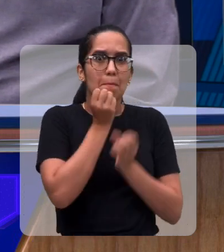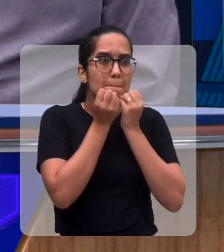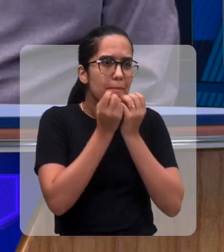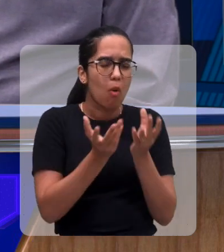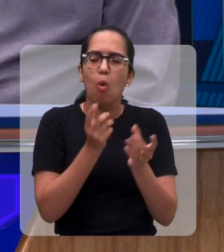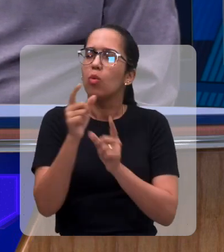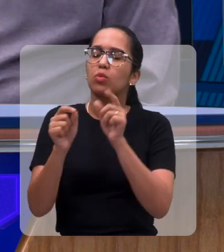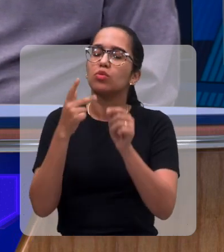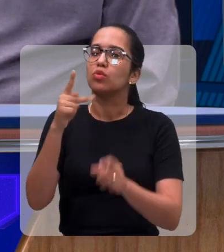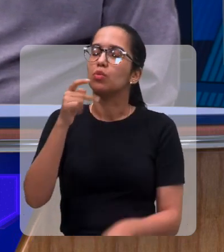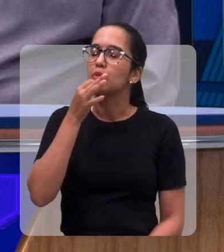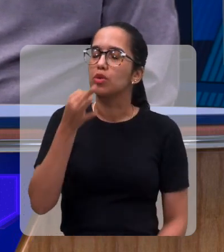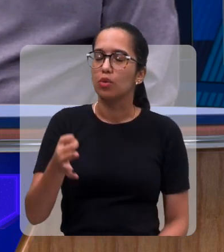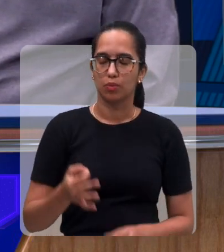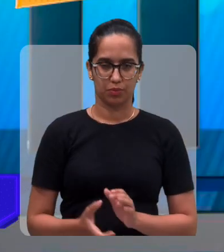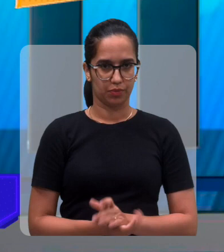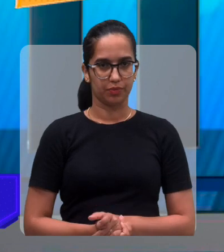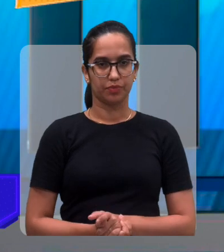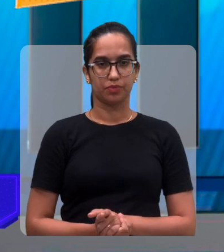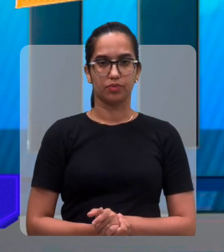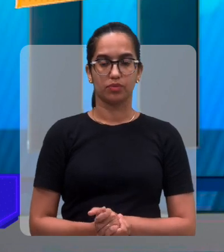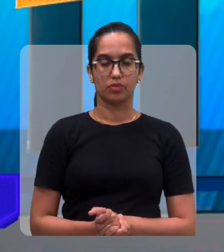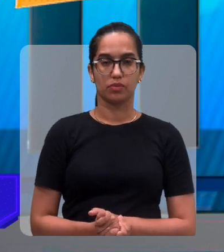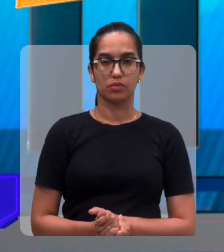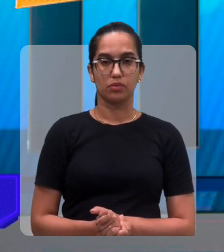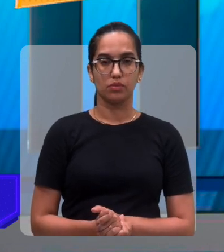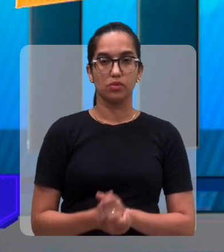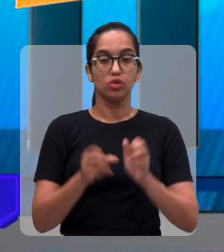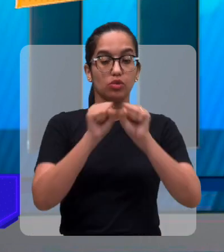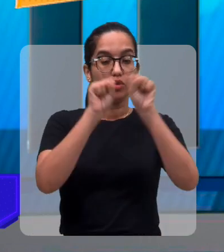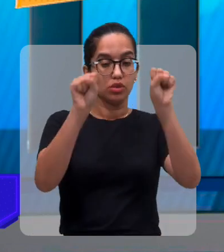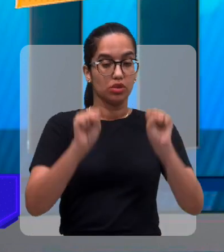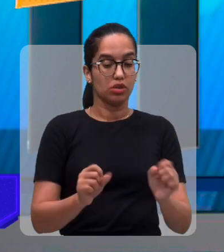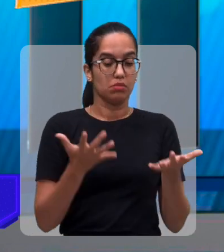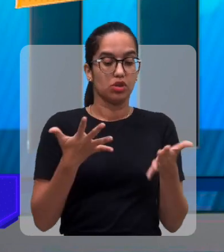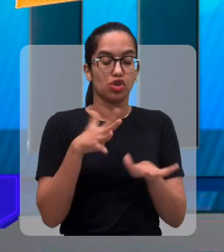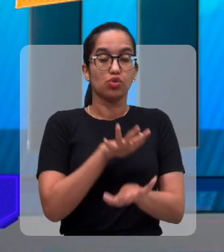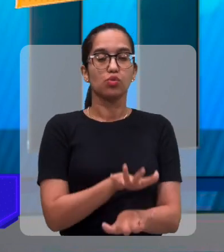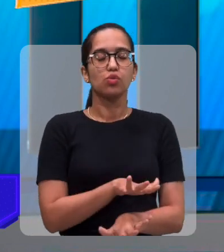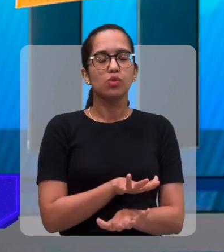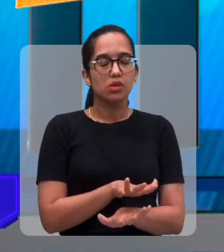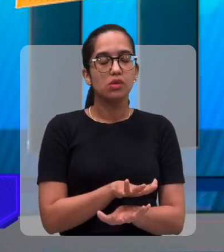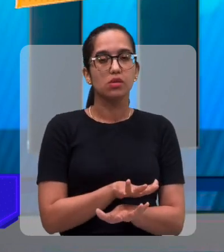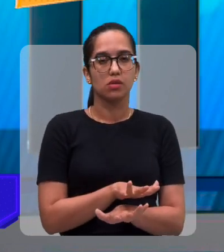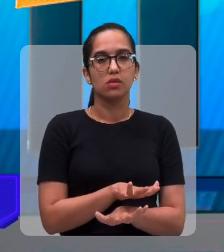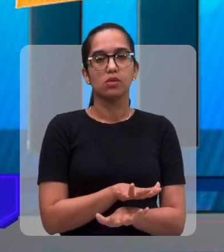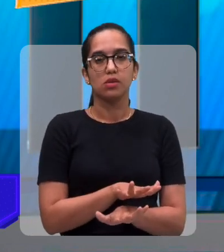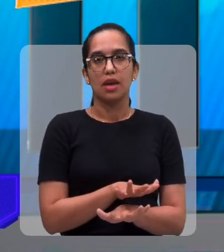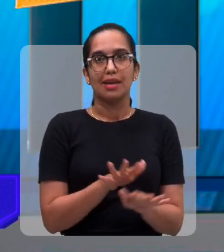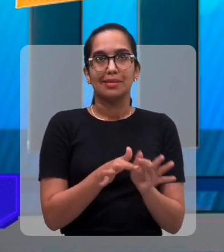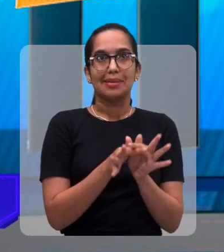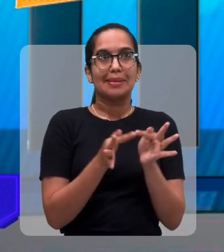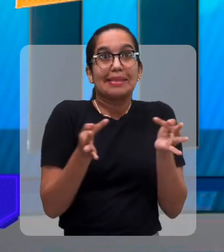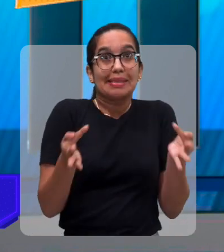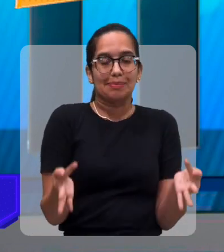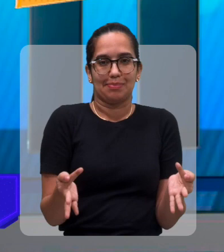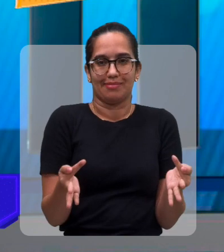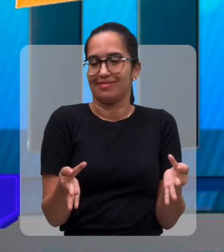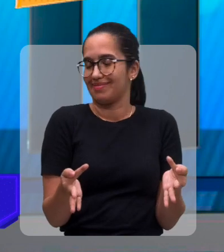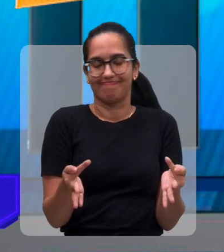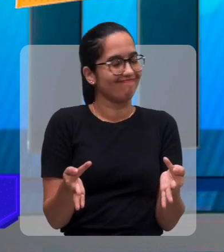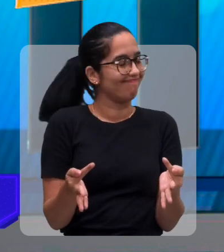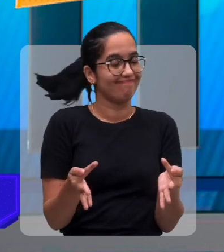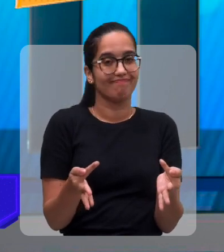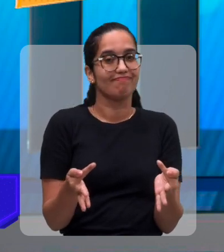Qual é a sua opinião aí? Bem, Chico, o sistema de inclusão ele não é um sistema simples, simplificado, né?